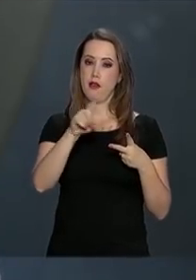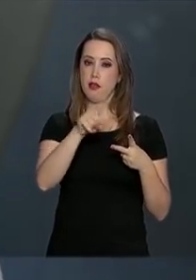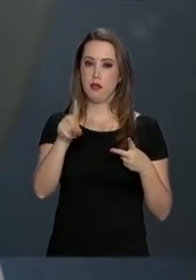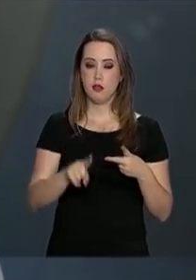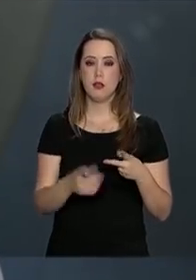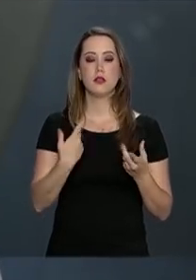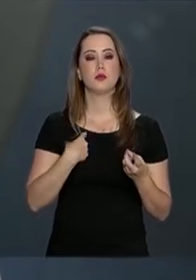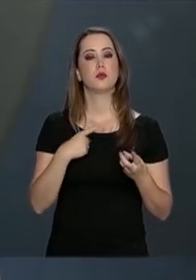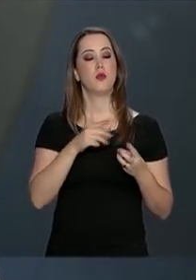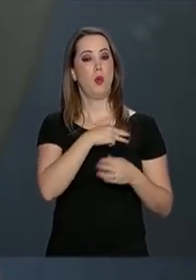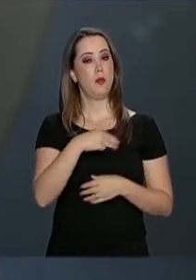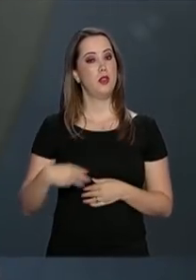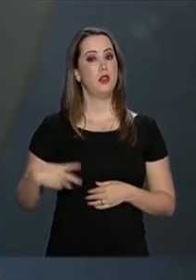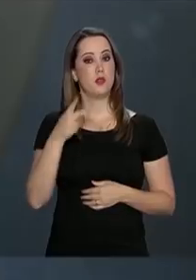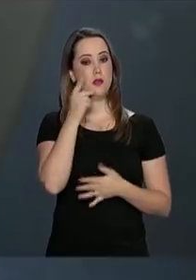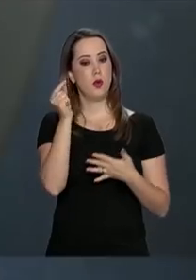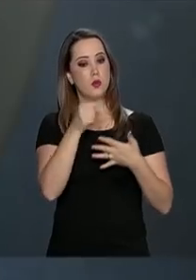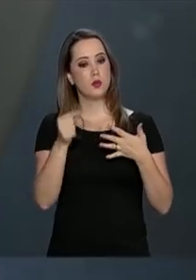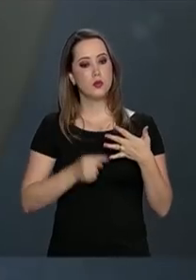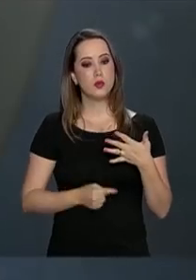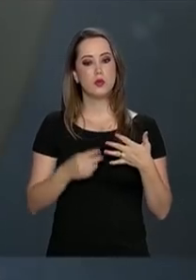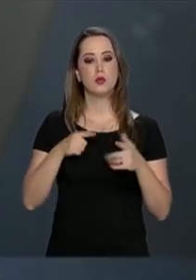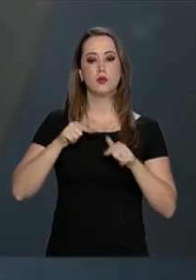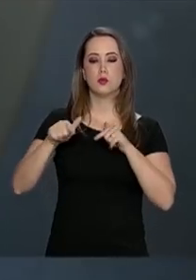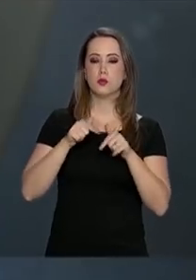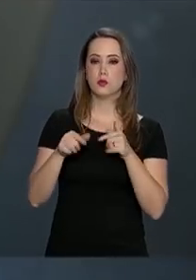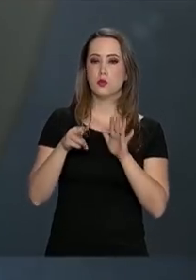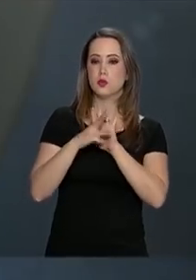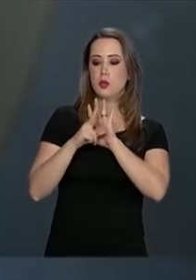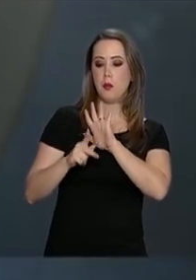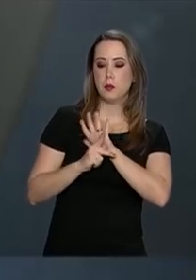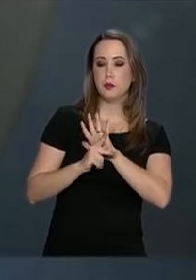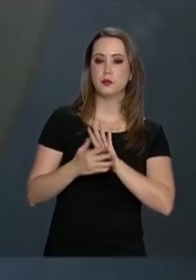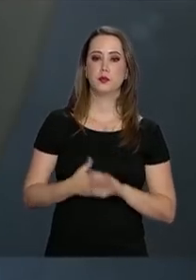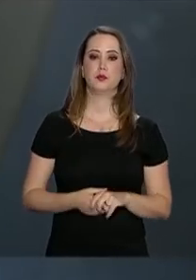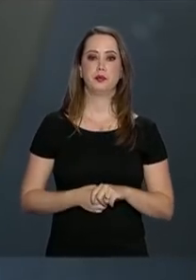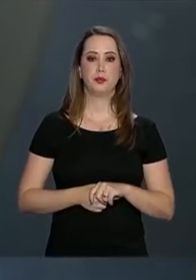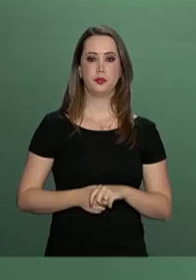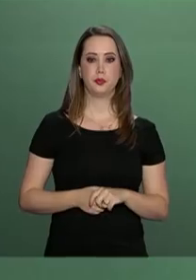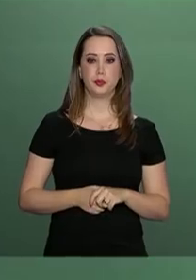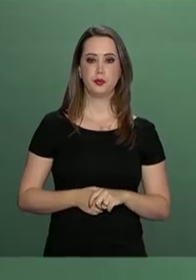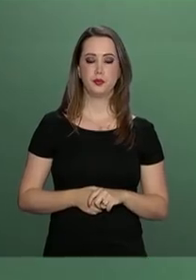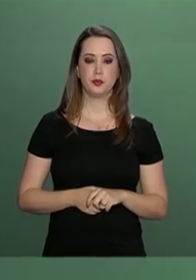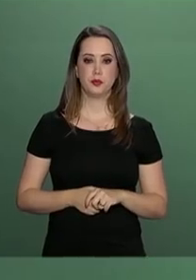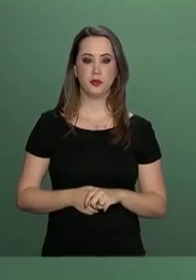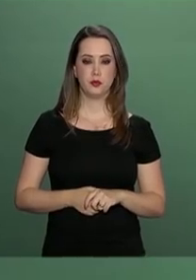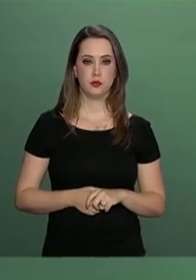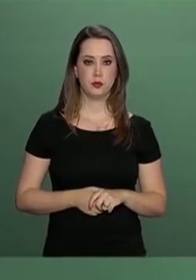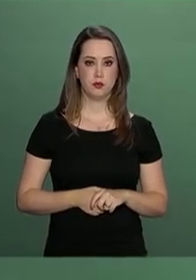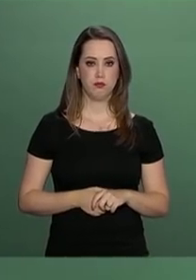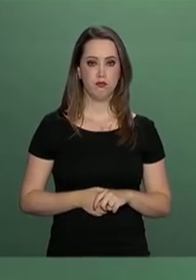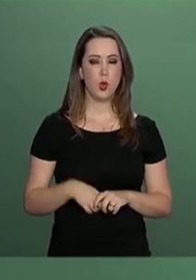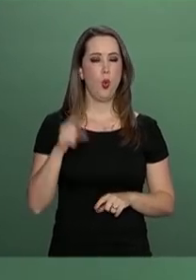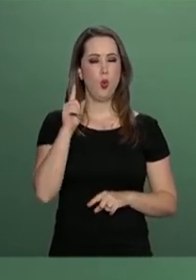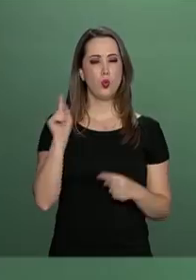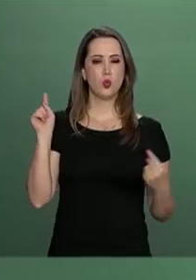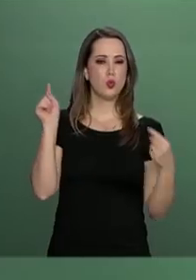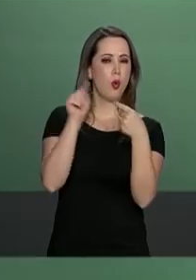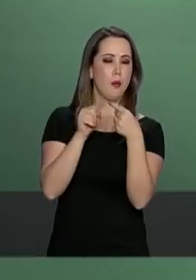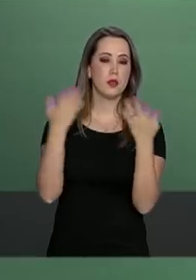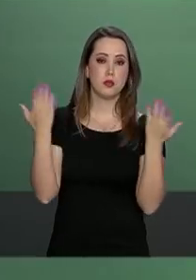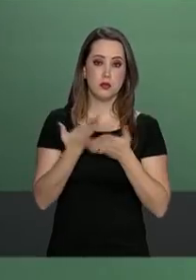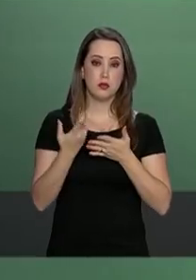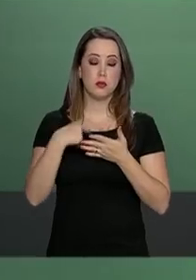sobre os objetivos da medida provisória. Vamos ver. Uma das metas que está sendo